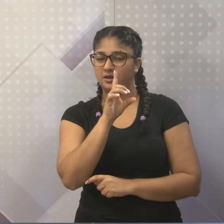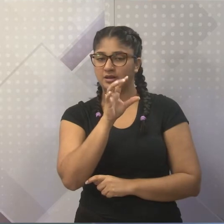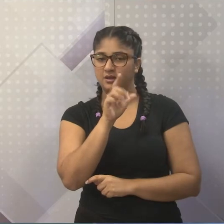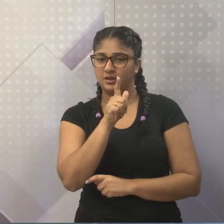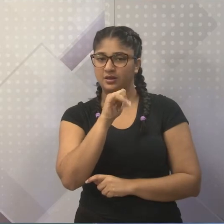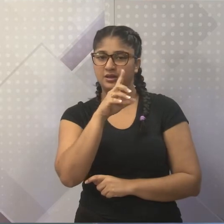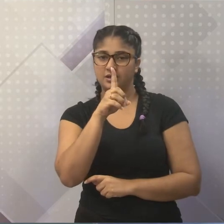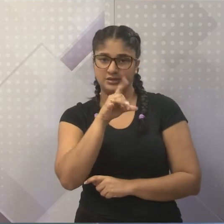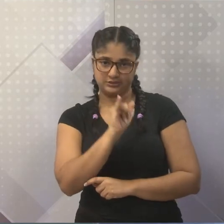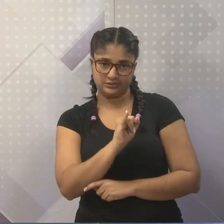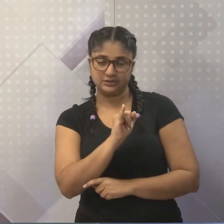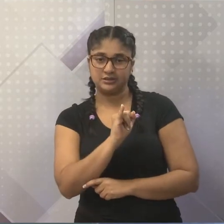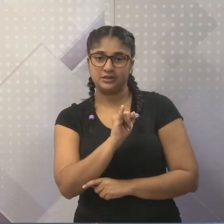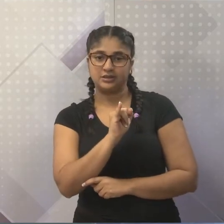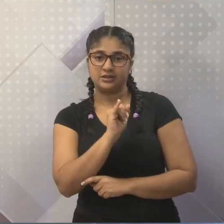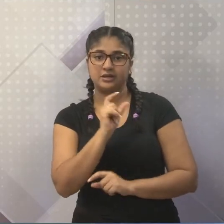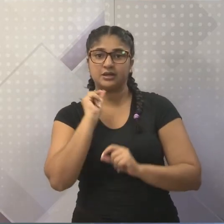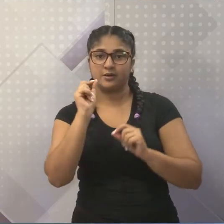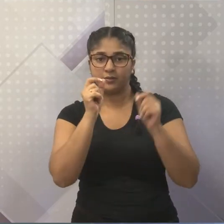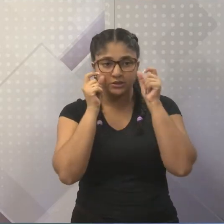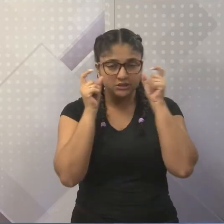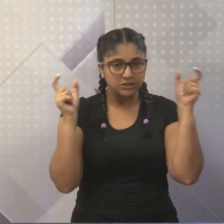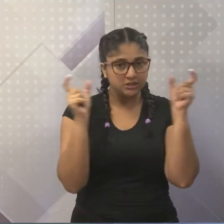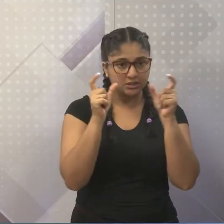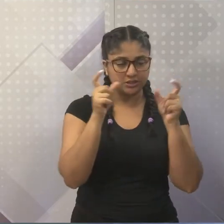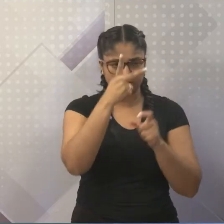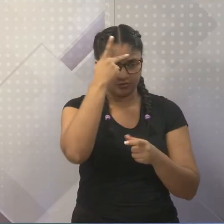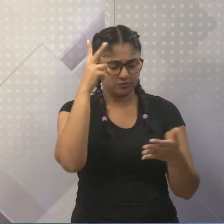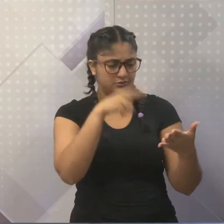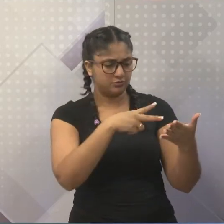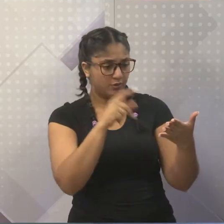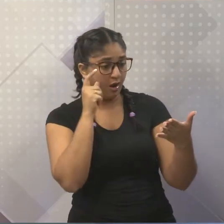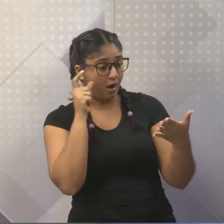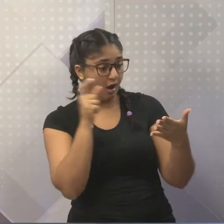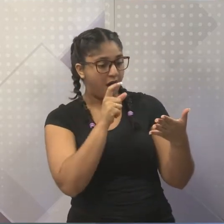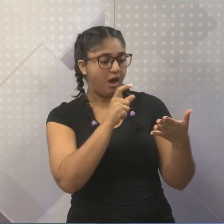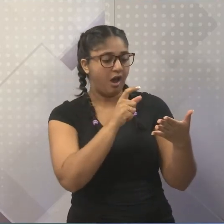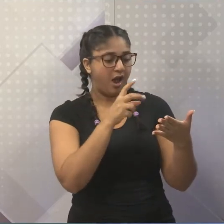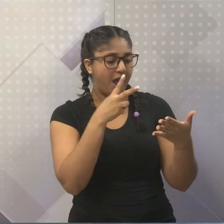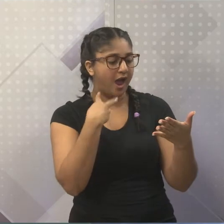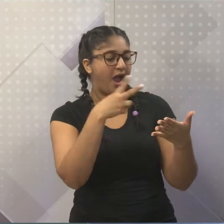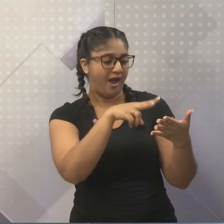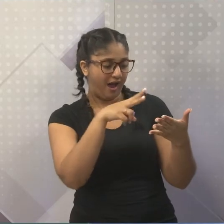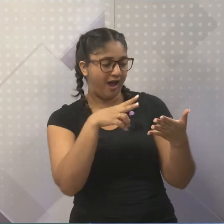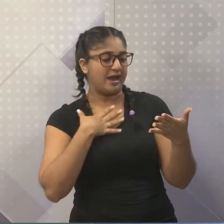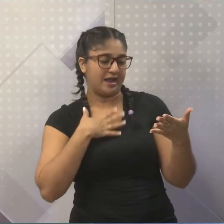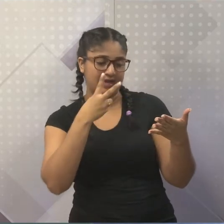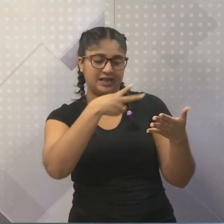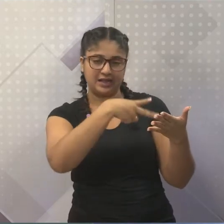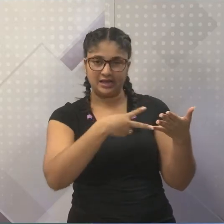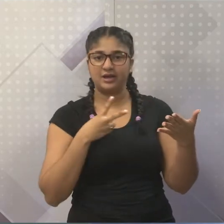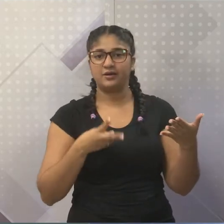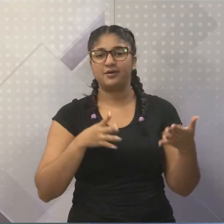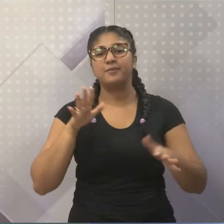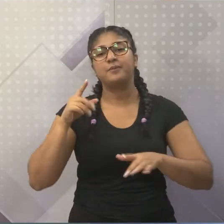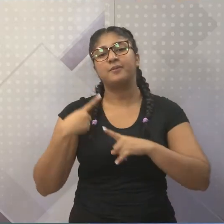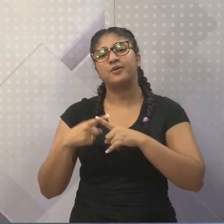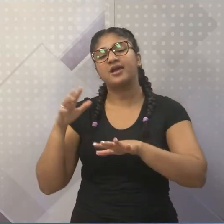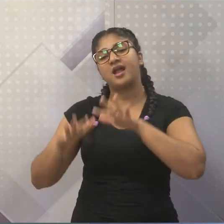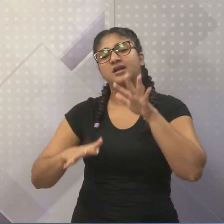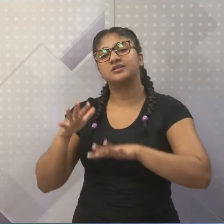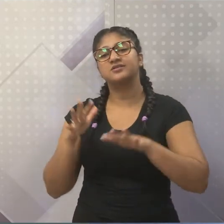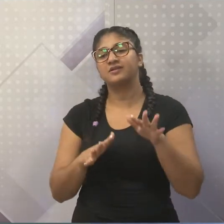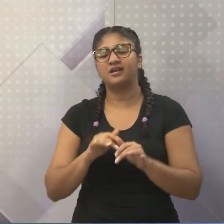chamamento, que é aquilo que desperta no leitor o interesse pela notícia, que às vezes a notícia não é tão boa assim, mas a